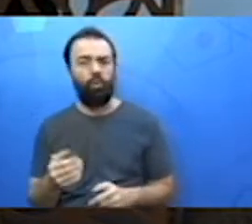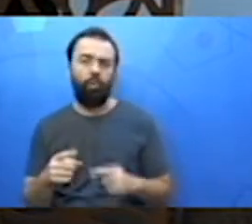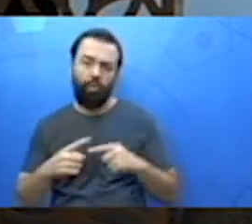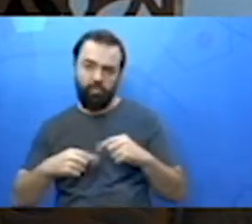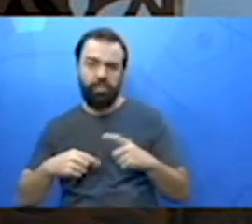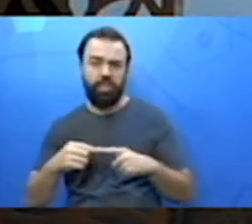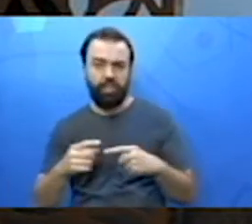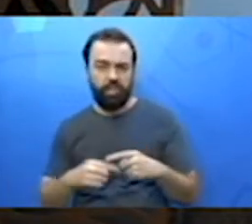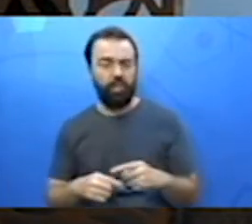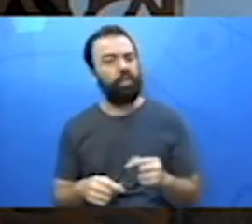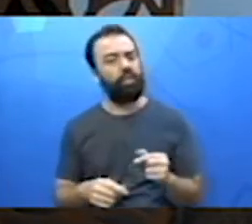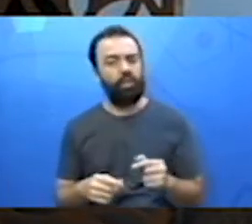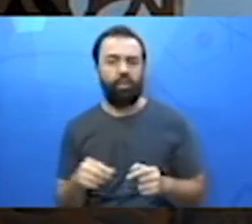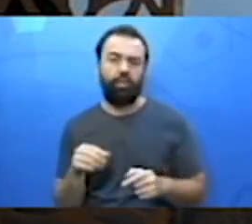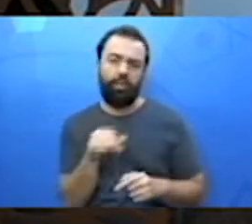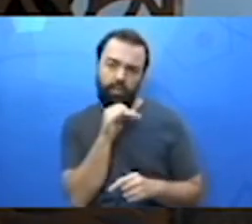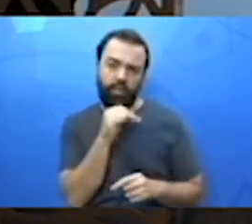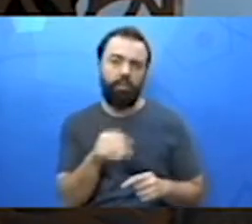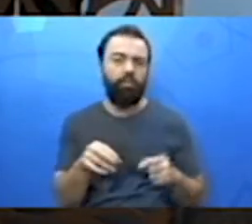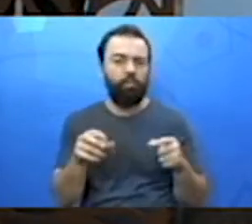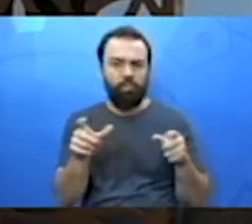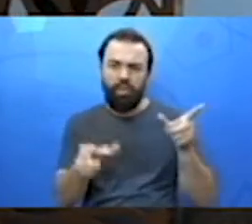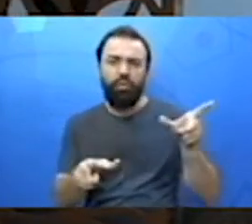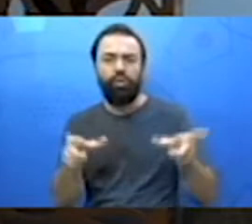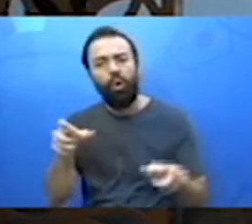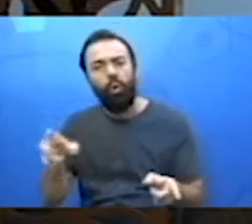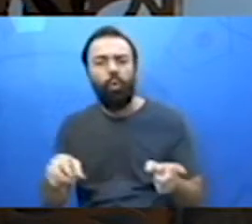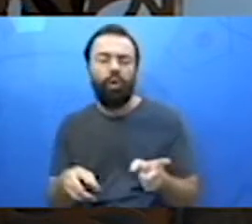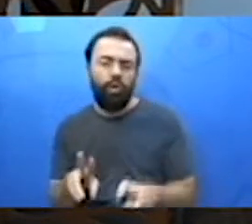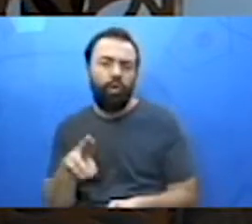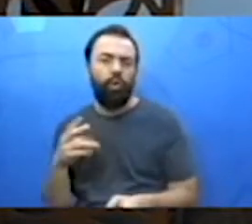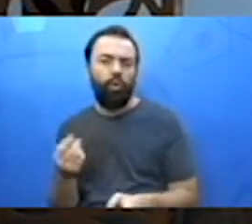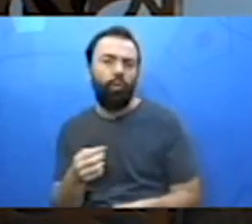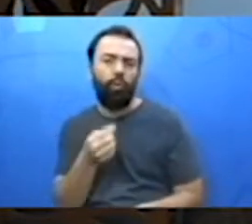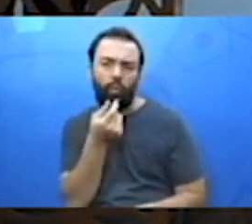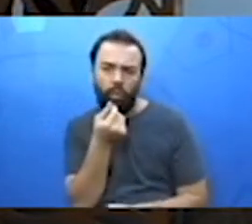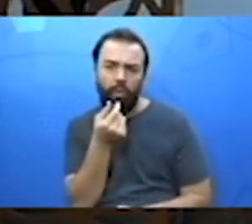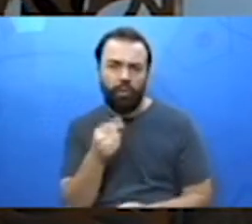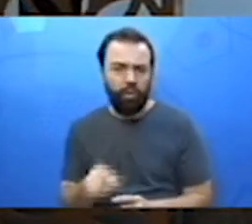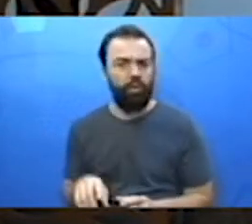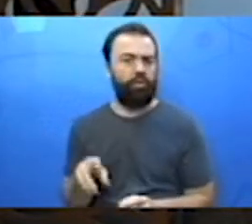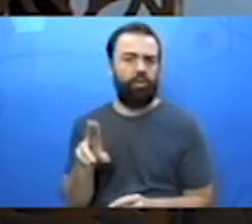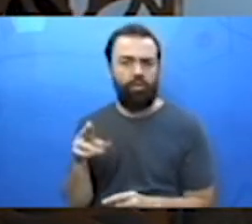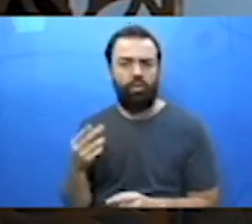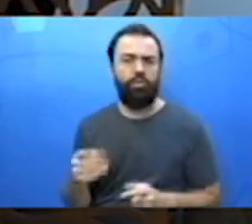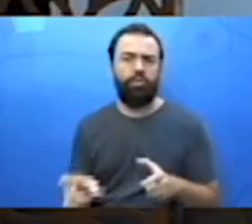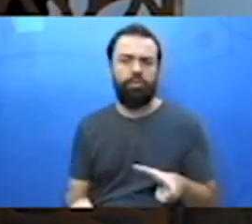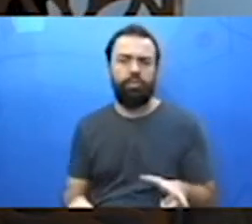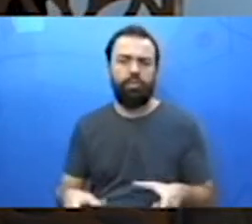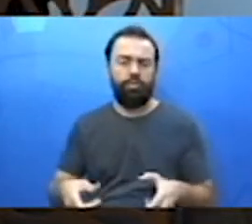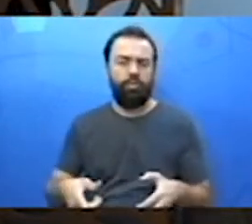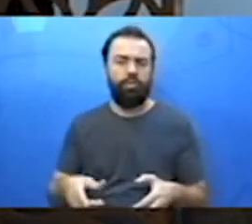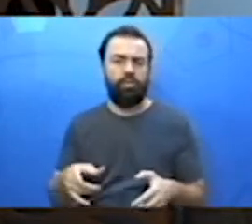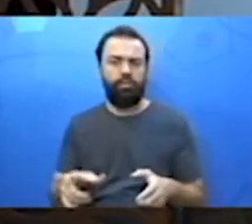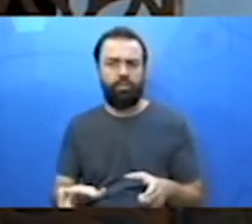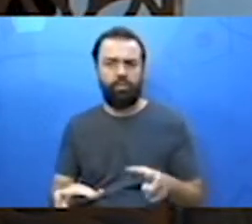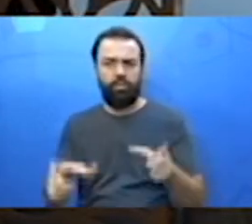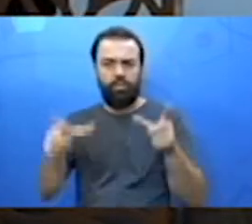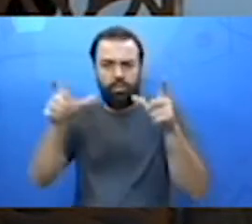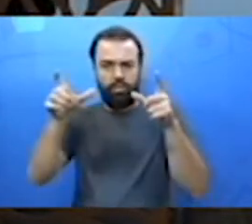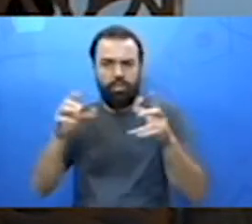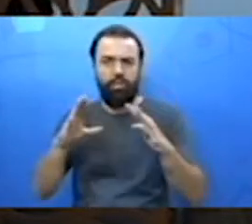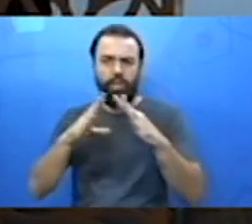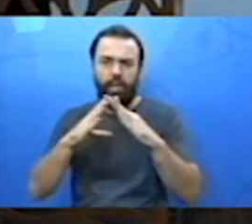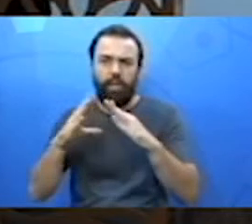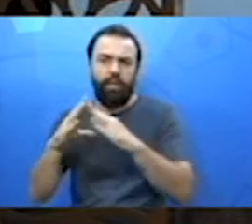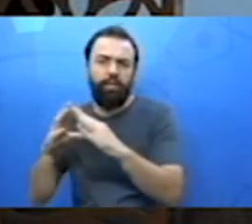um grupo de pessoas, né, um grupo de, uns prédios na cidade, né, então, tudo que a